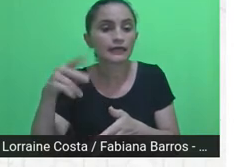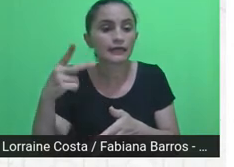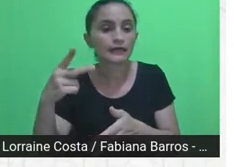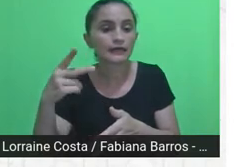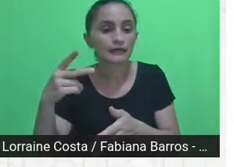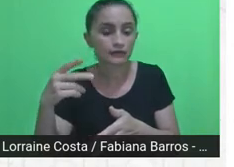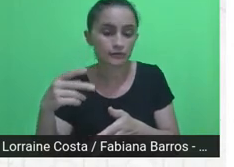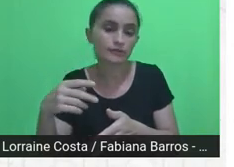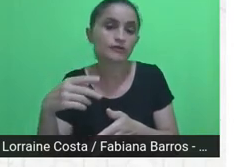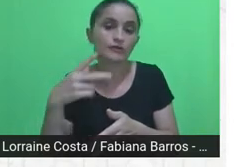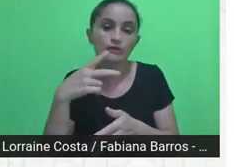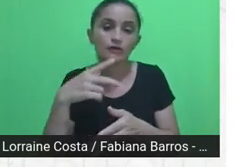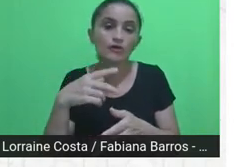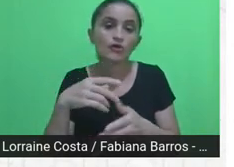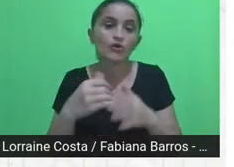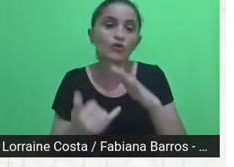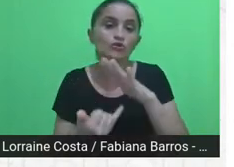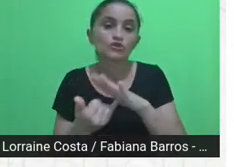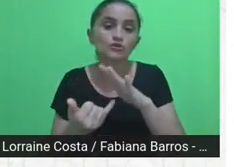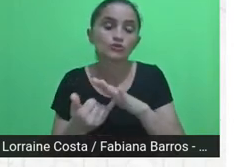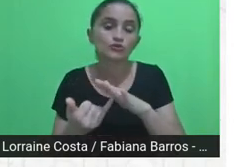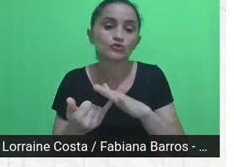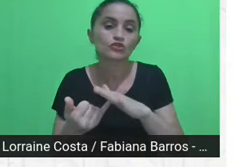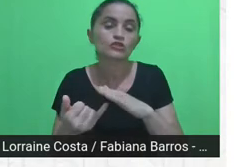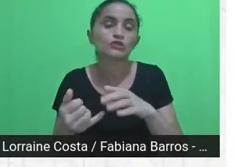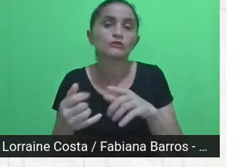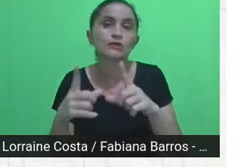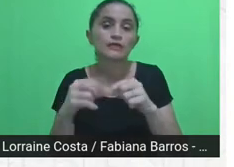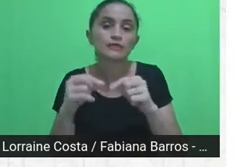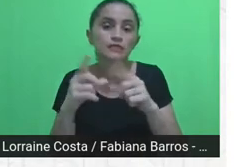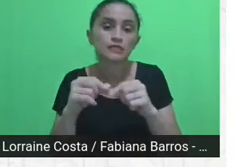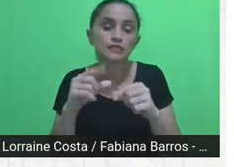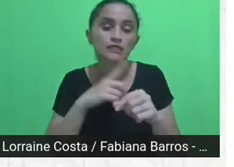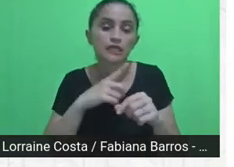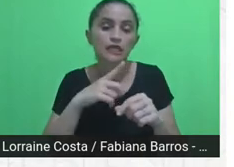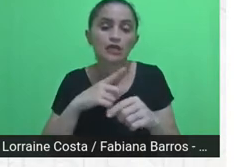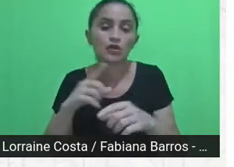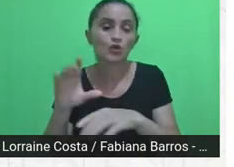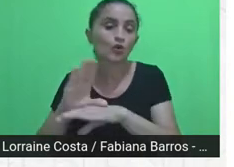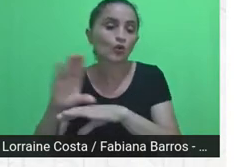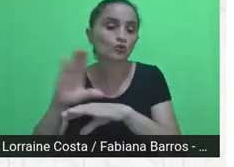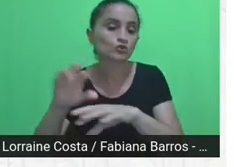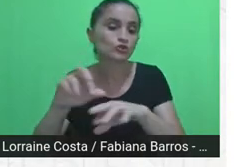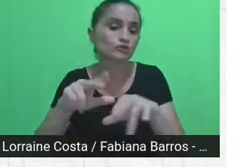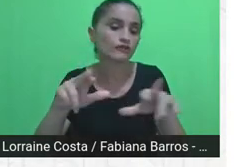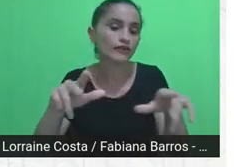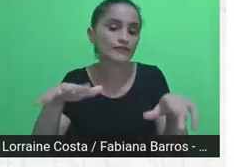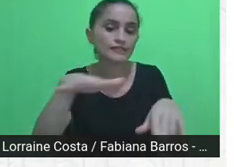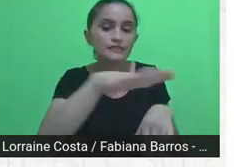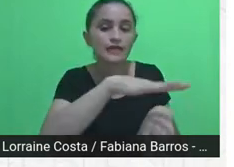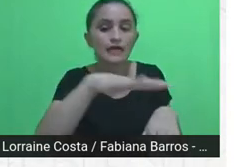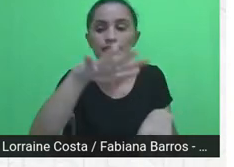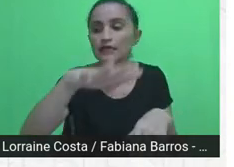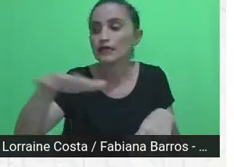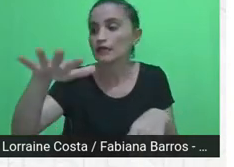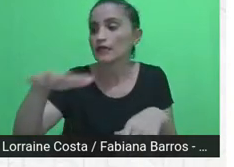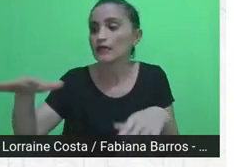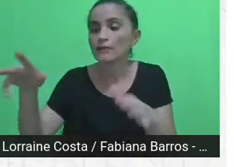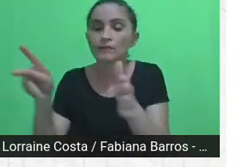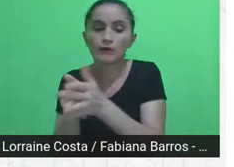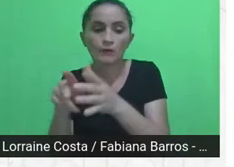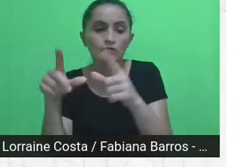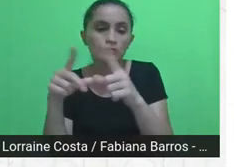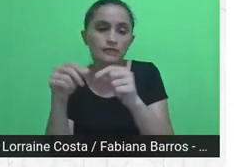Distrito Federal, são agora 35 regiões administrativas, para quem não